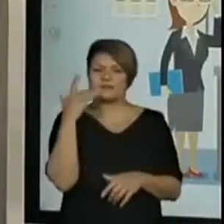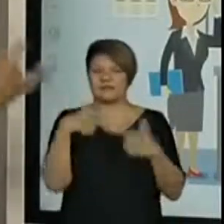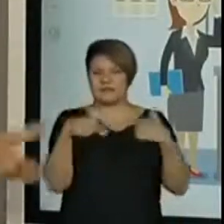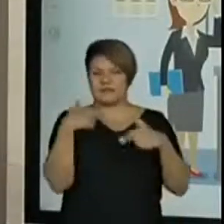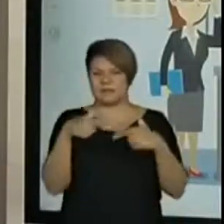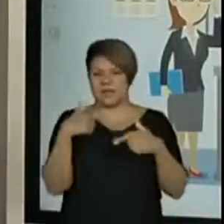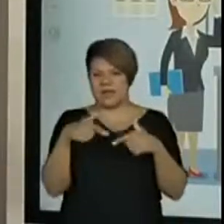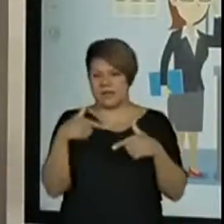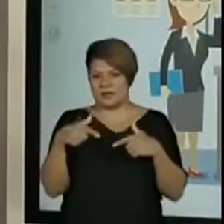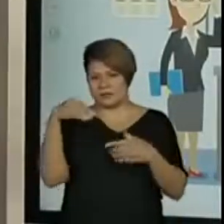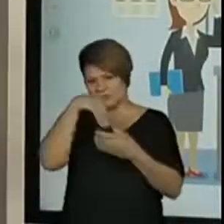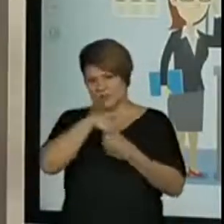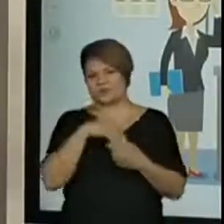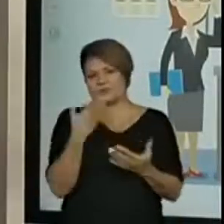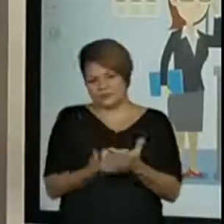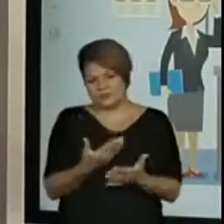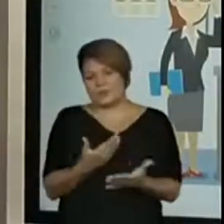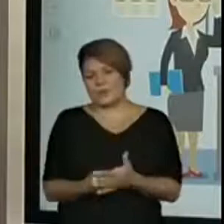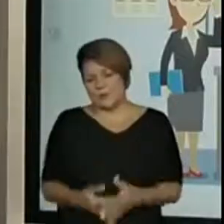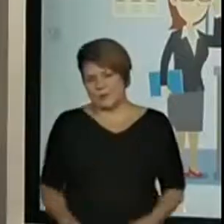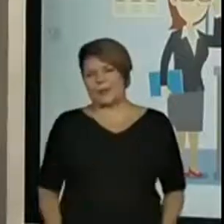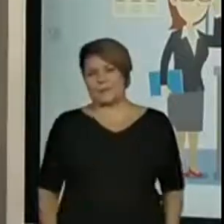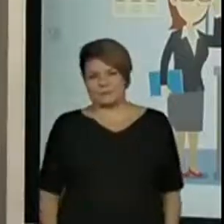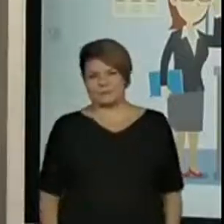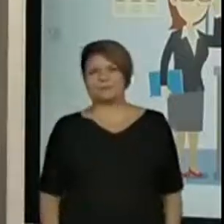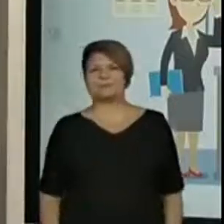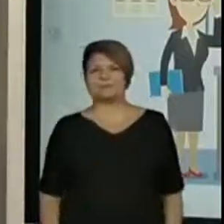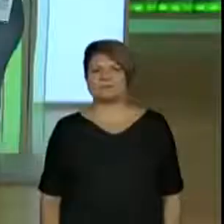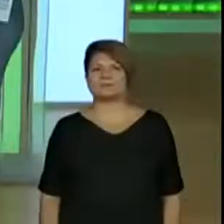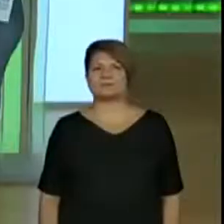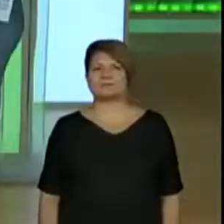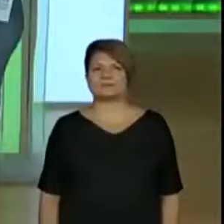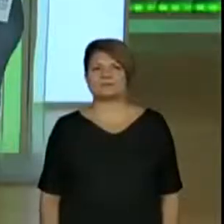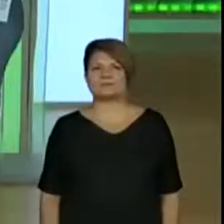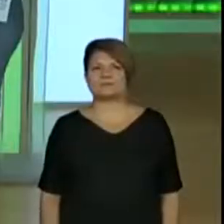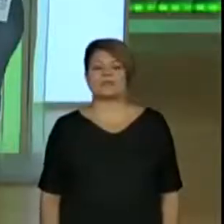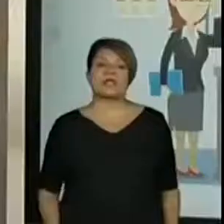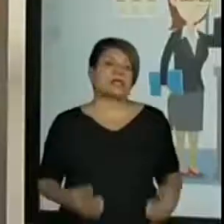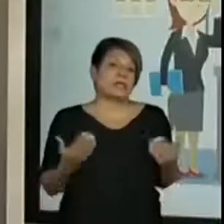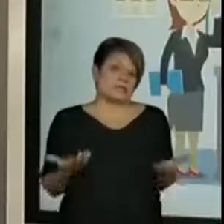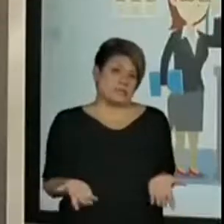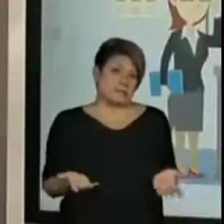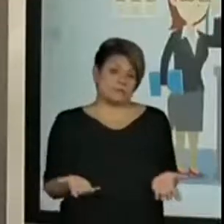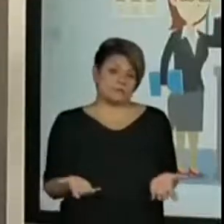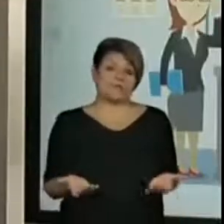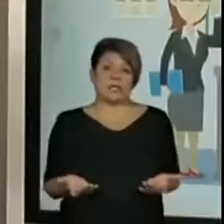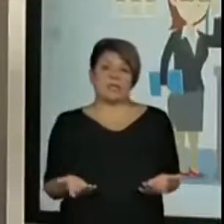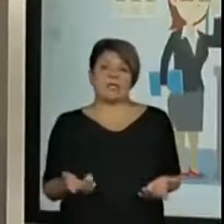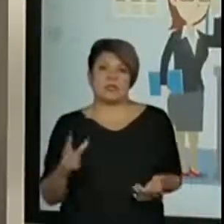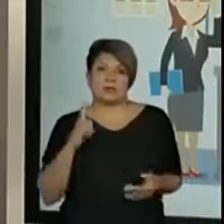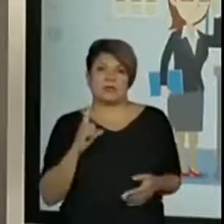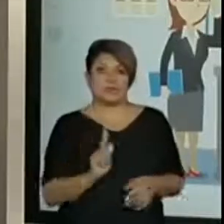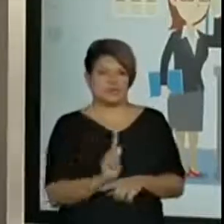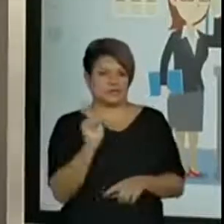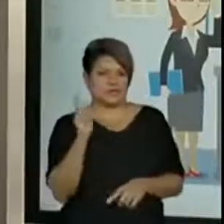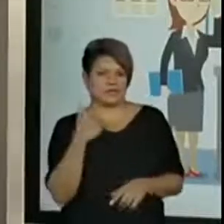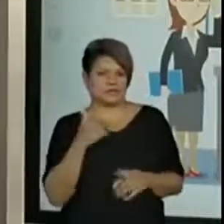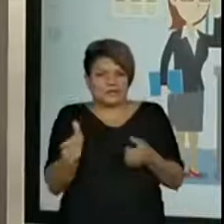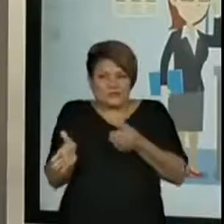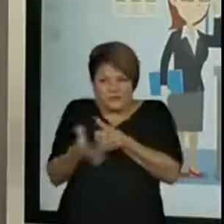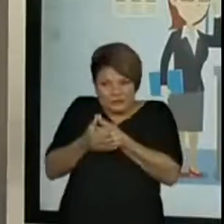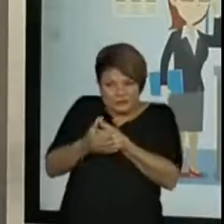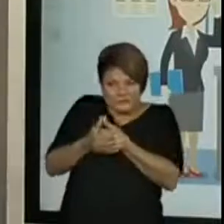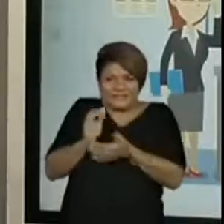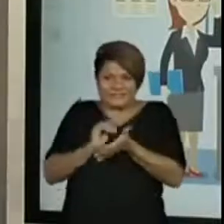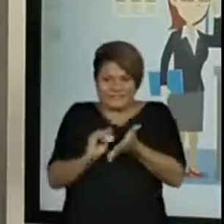nossa volta, que nos ajudam a aprender, certo? E apesar da gerente ficar escondidinha lá na